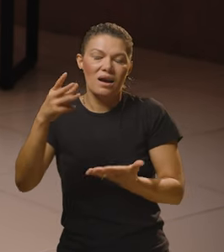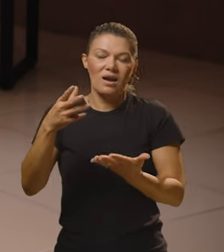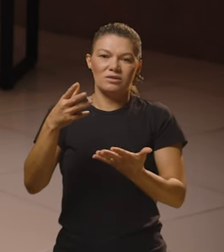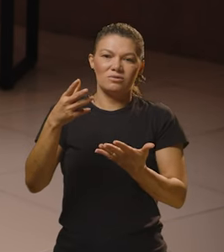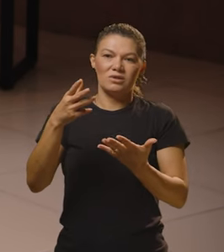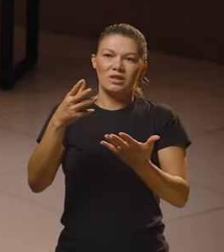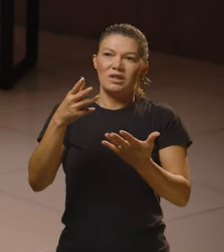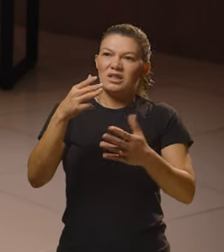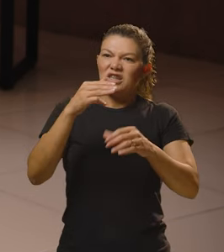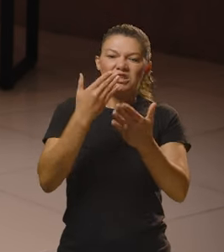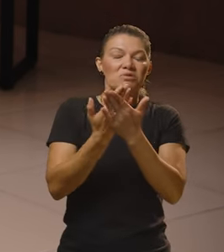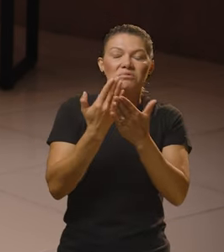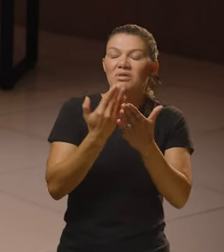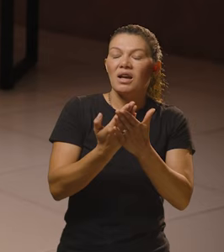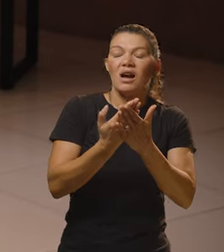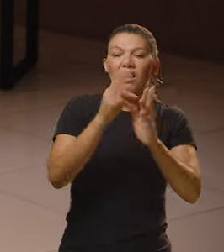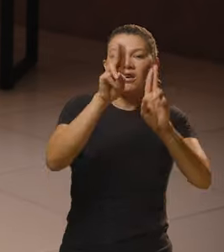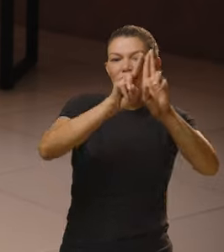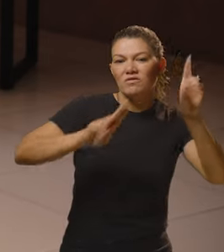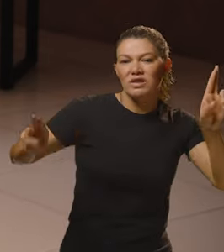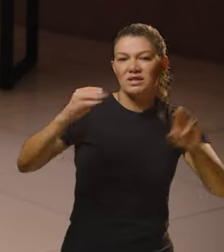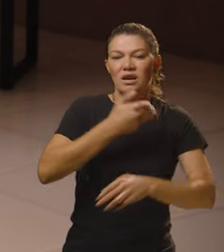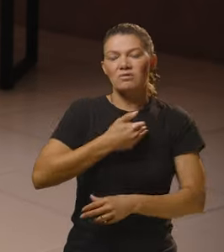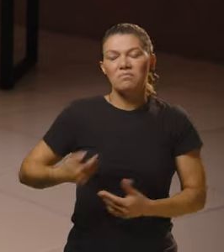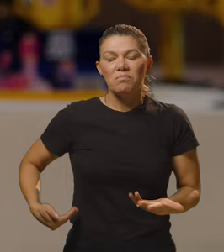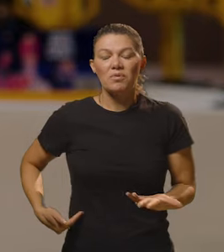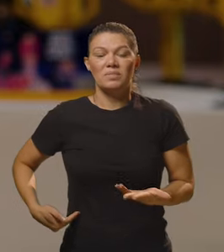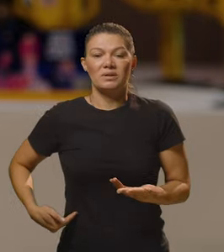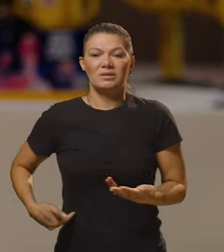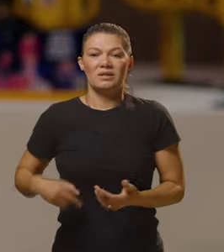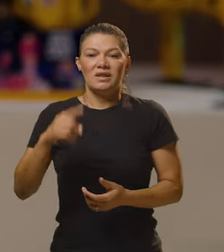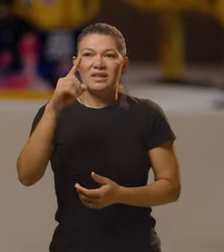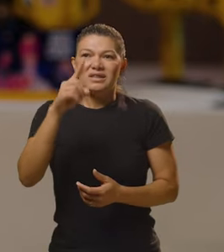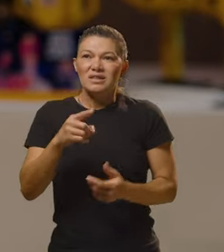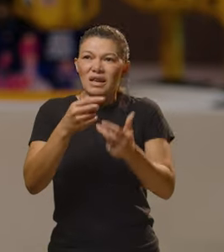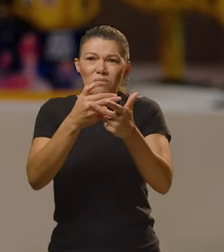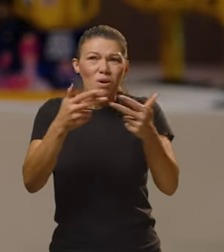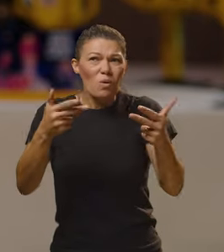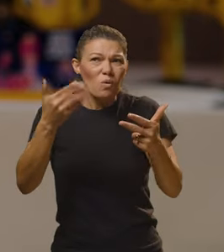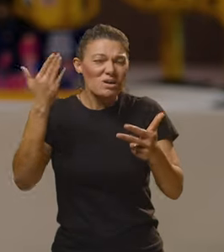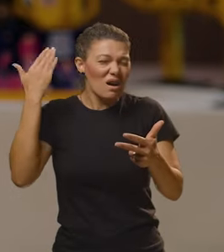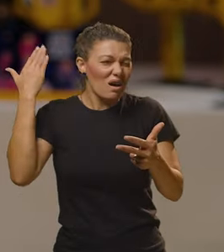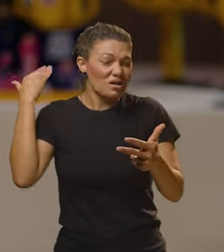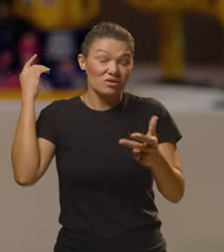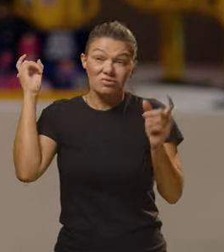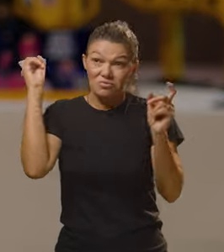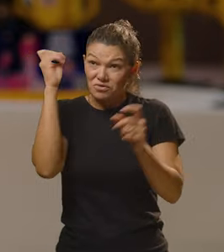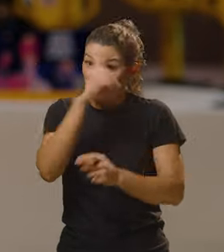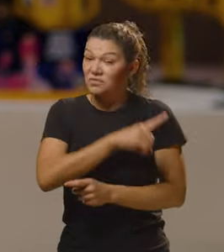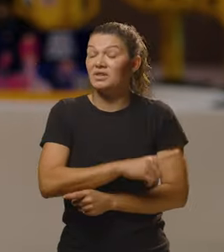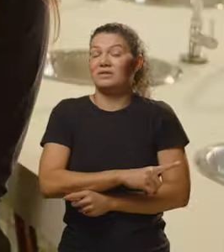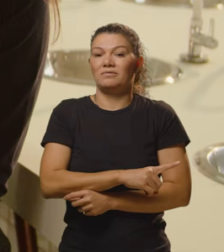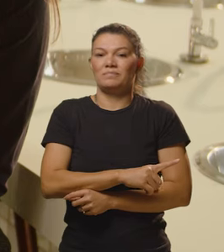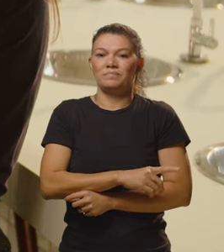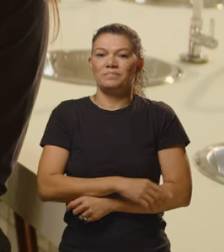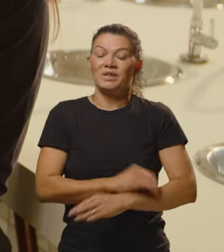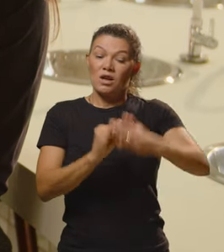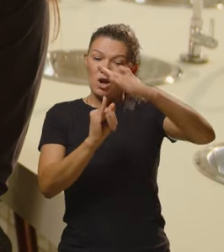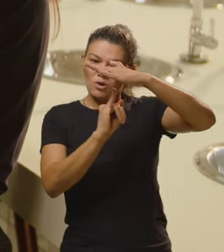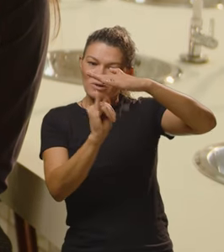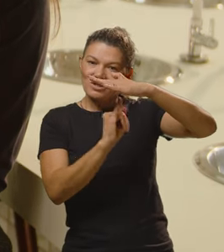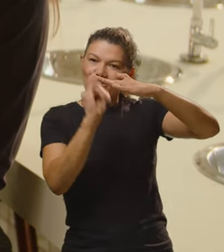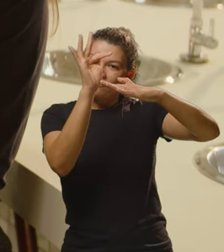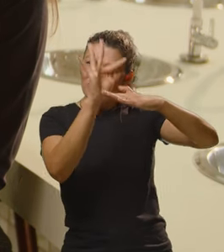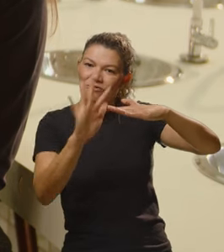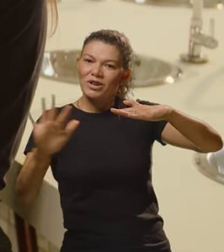vão para fazer mestrado em universidade pública, que isso era uma coisa que era muito distante para mim. O Instituto